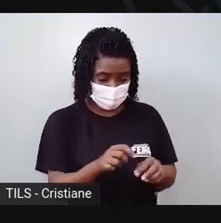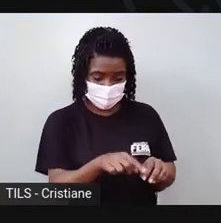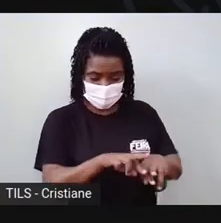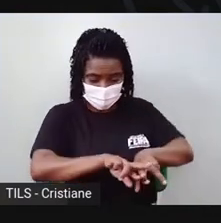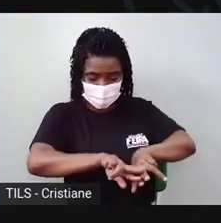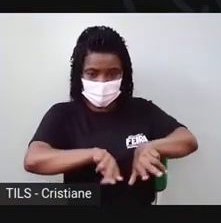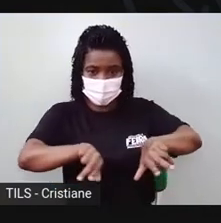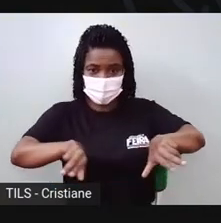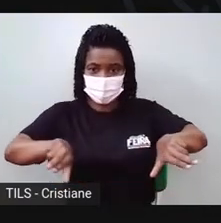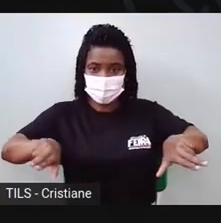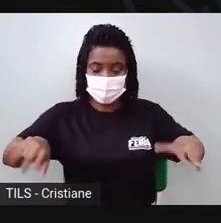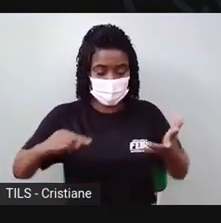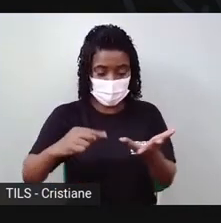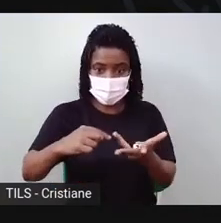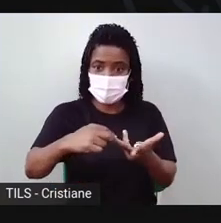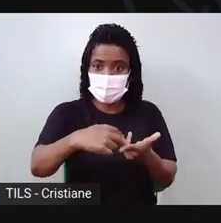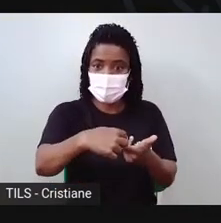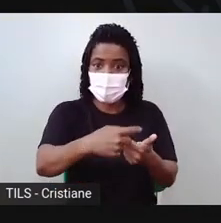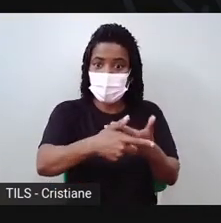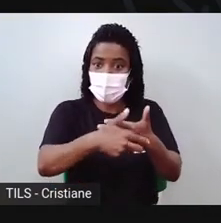material que usa